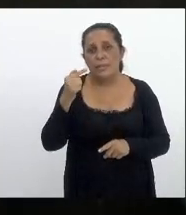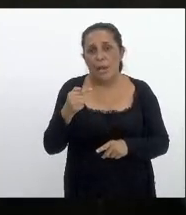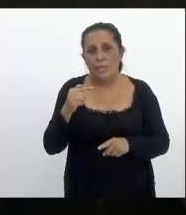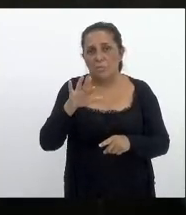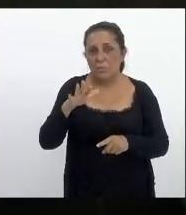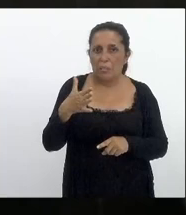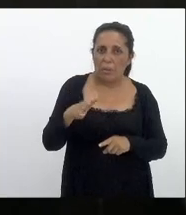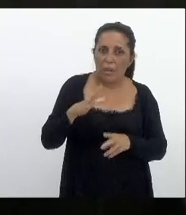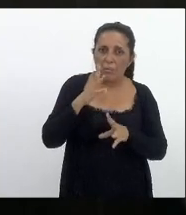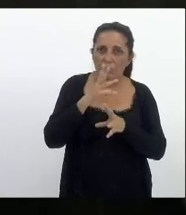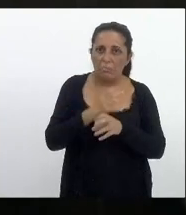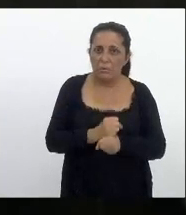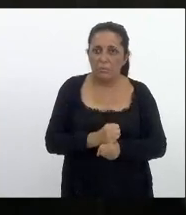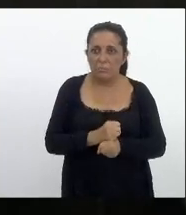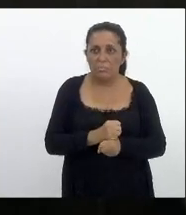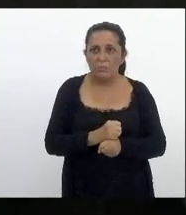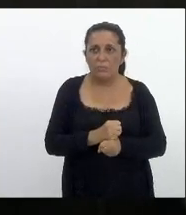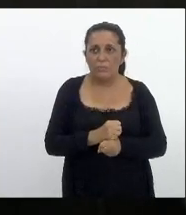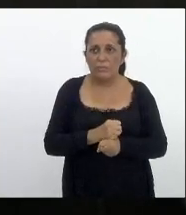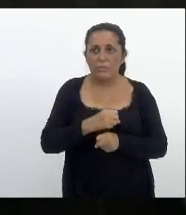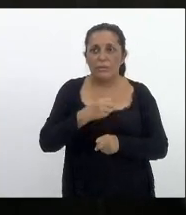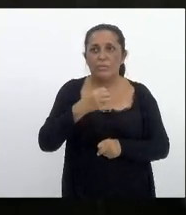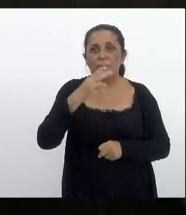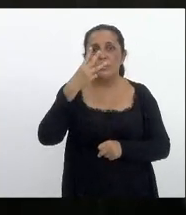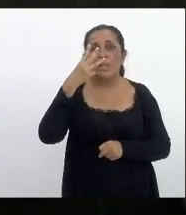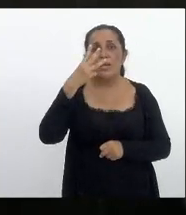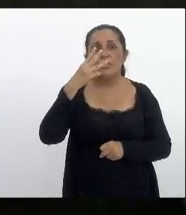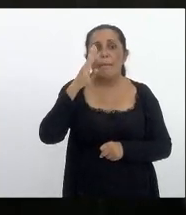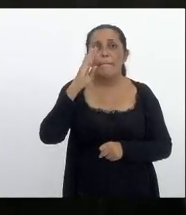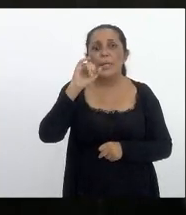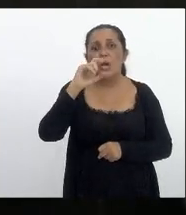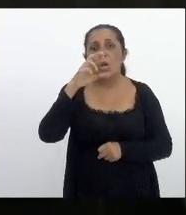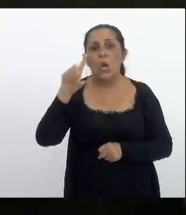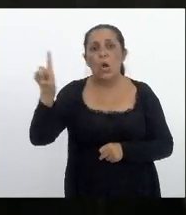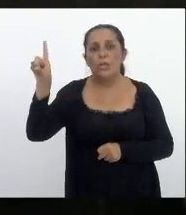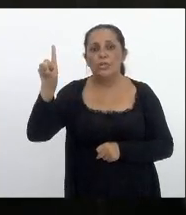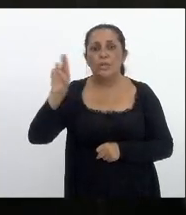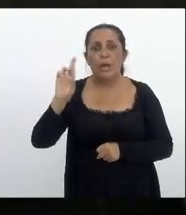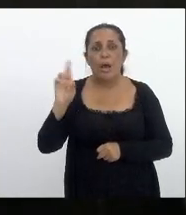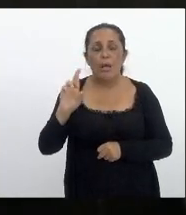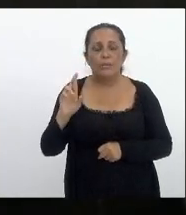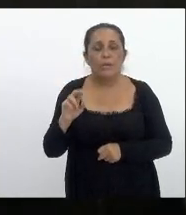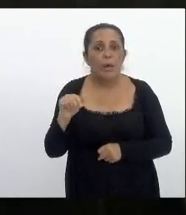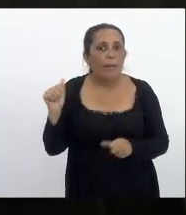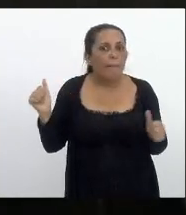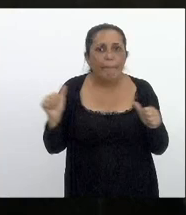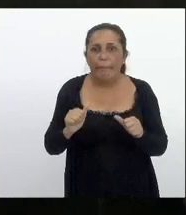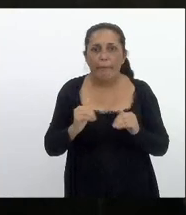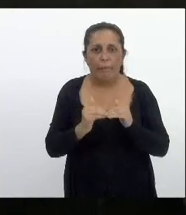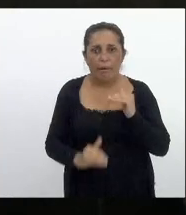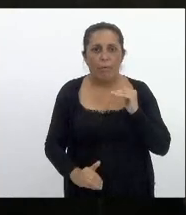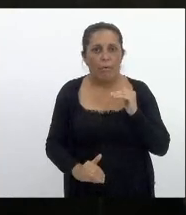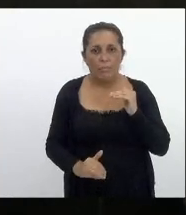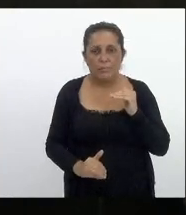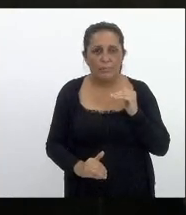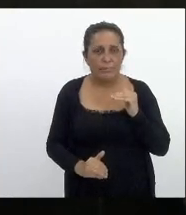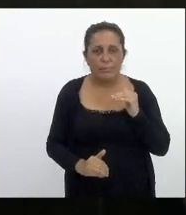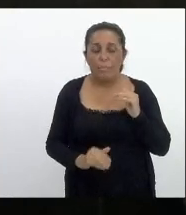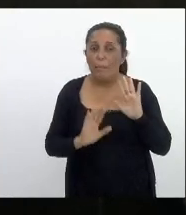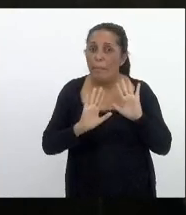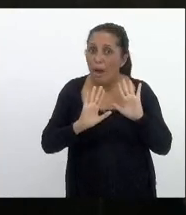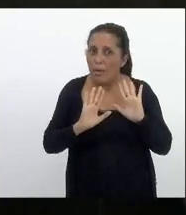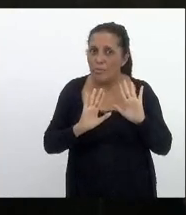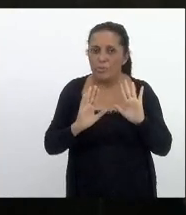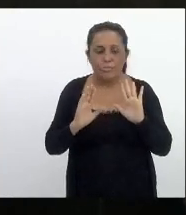calculadora do seu telefone pouco mais de 3 bilhões de reais é um dos piores acordos da história do Rio de Janeiro mas isso não é tudo